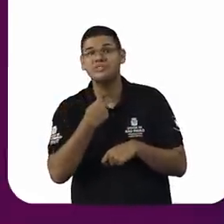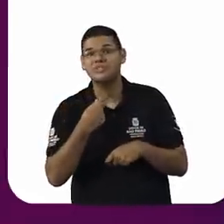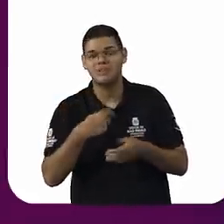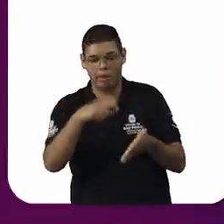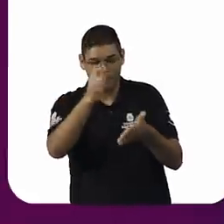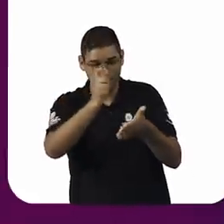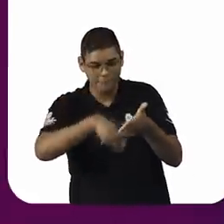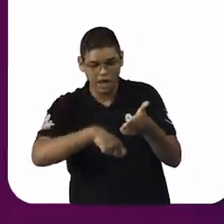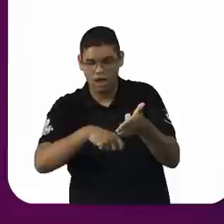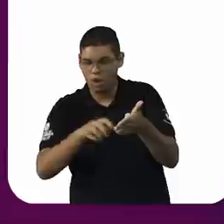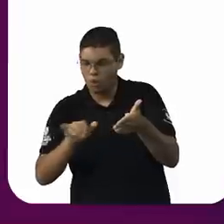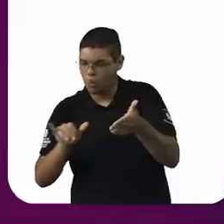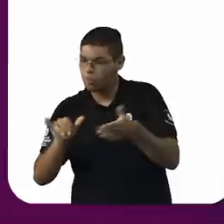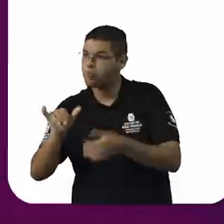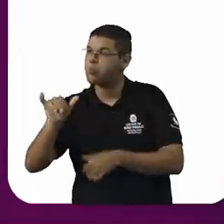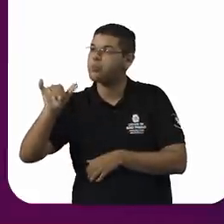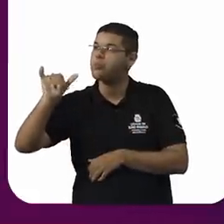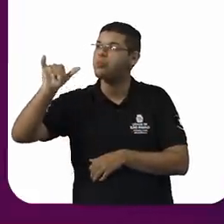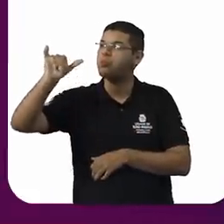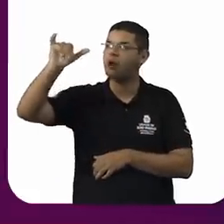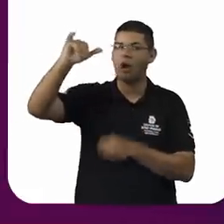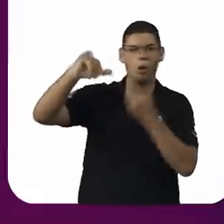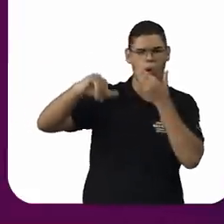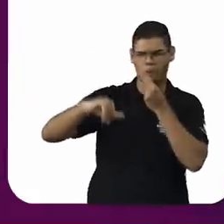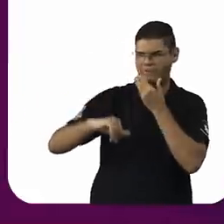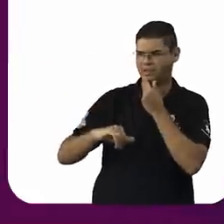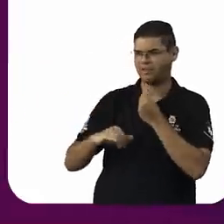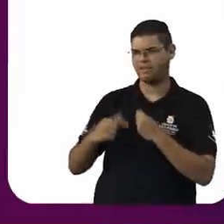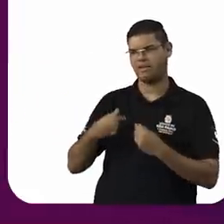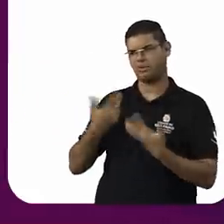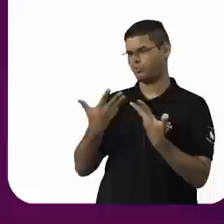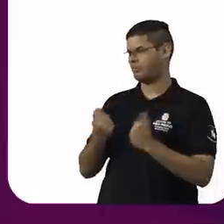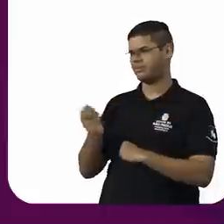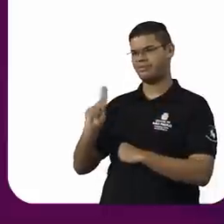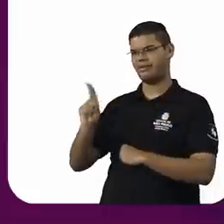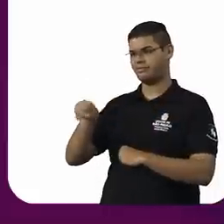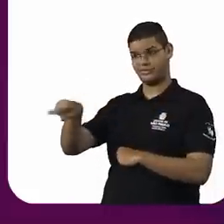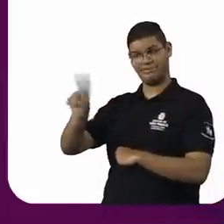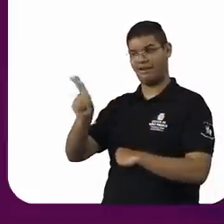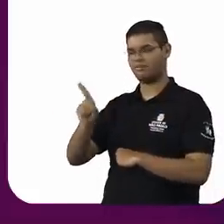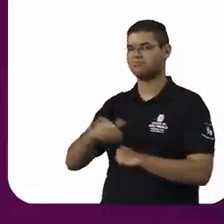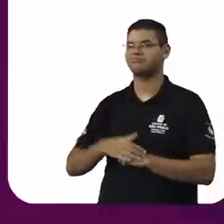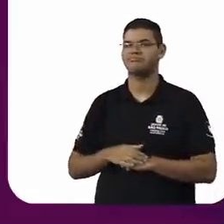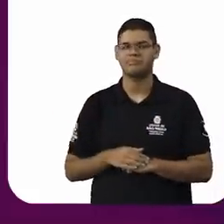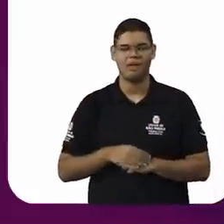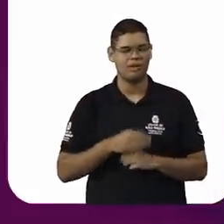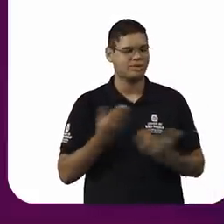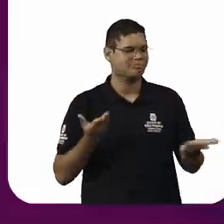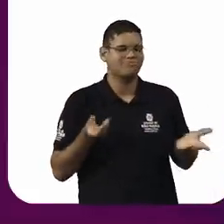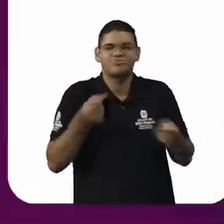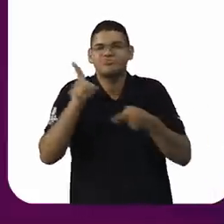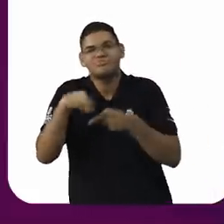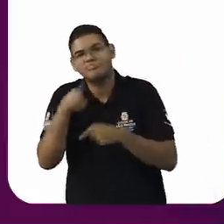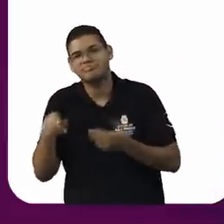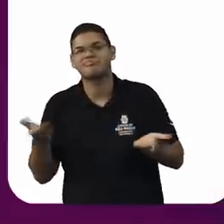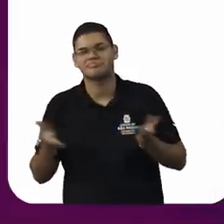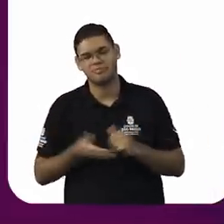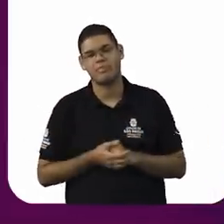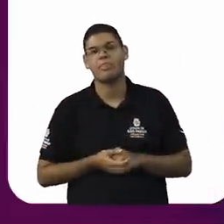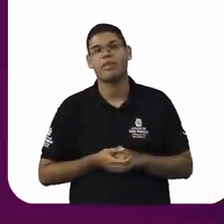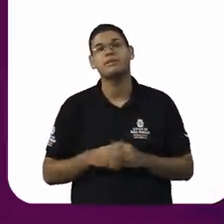situação não é diferente, tem muitas coisas importantes a ser pontuadas, mas eu escolhi um fato que, para mim, é extremamente